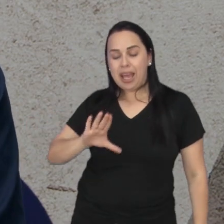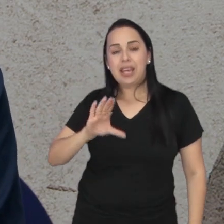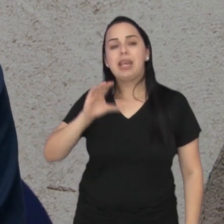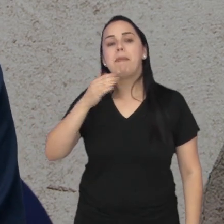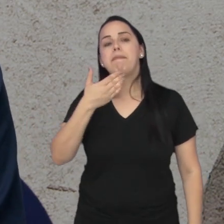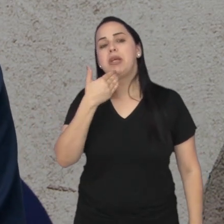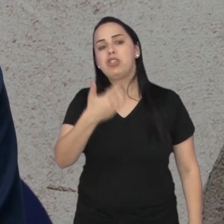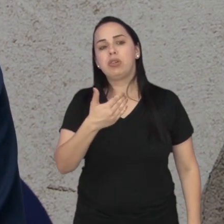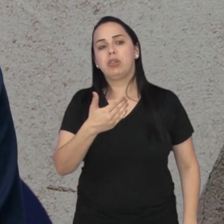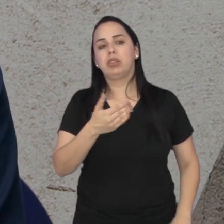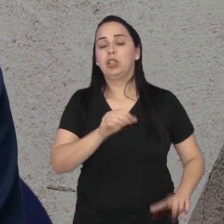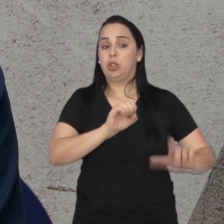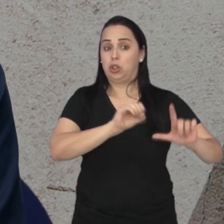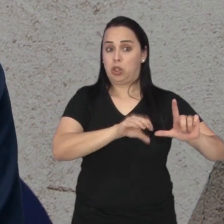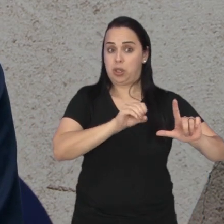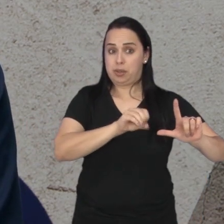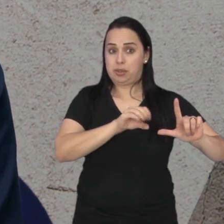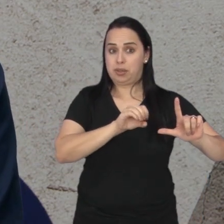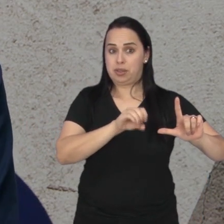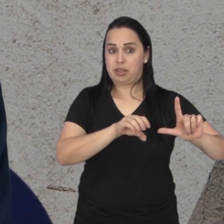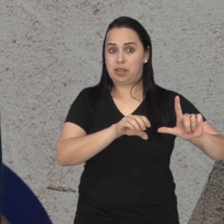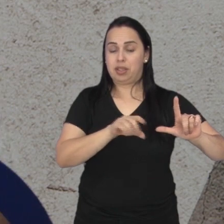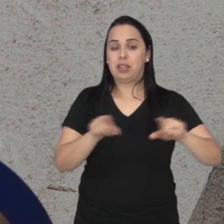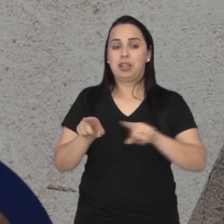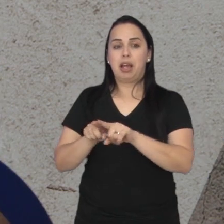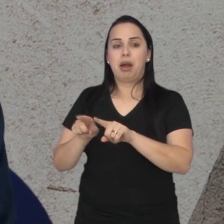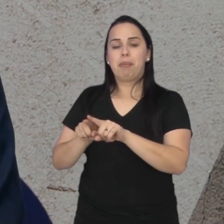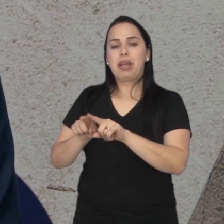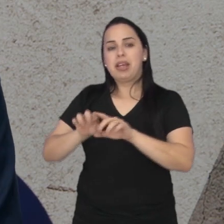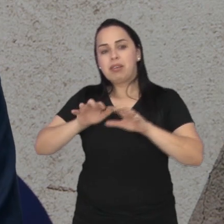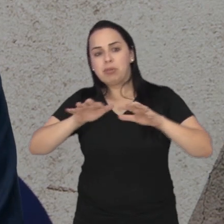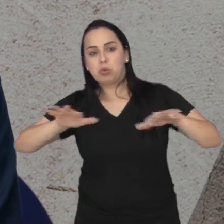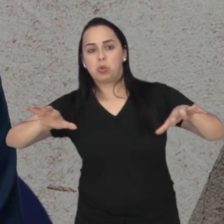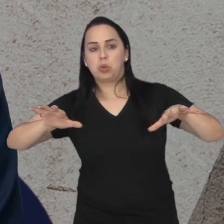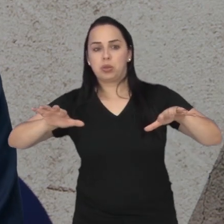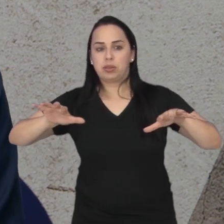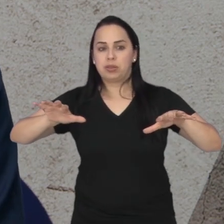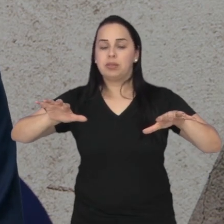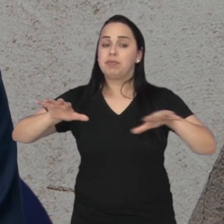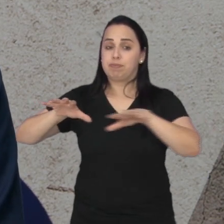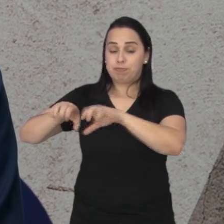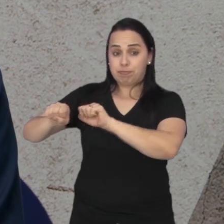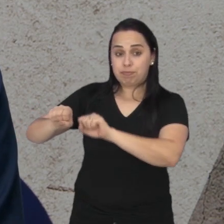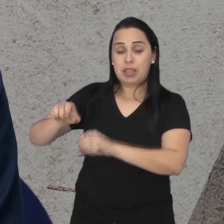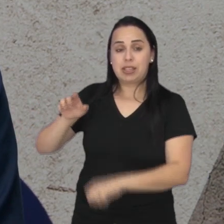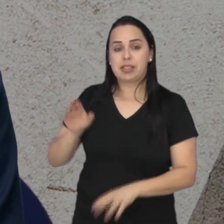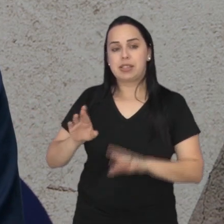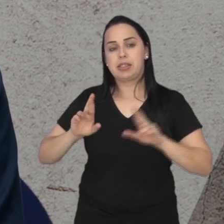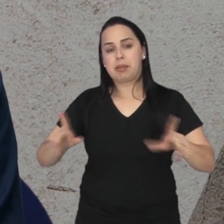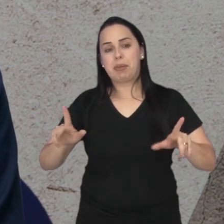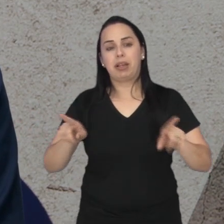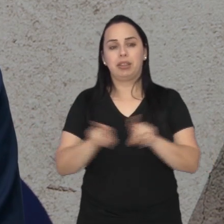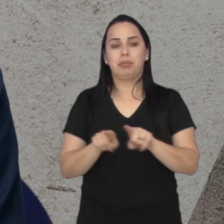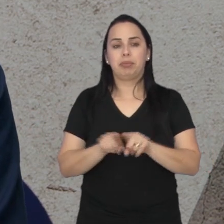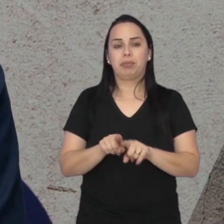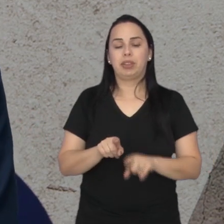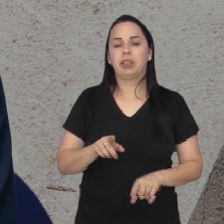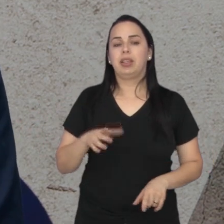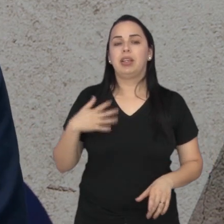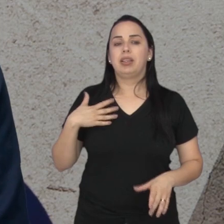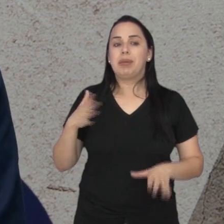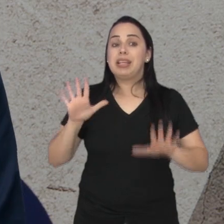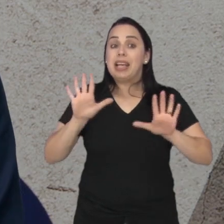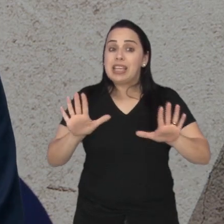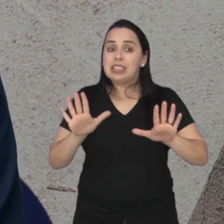haja o curso de licenciatura e o curso de bacharelado separados. Mas a gente tem um núcleo comum, porque muitas